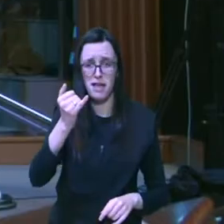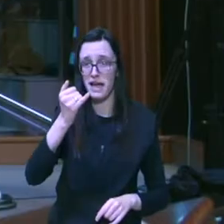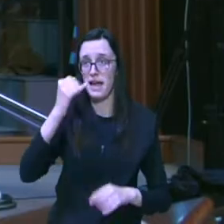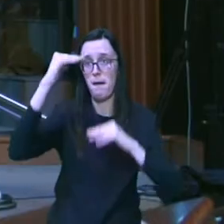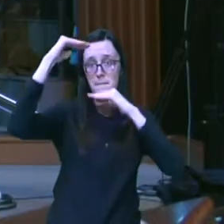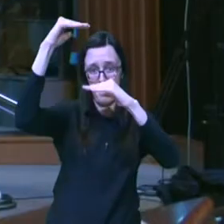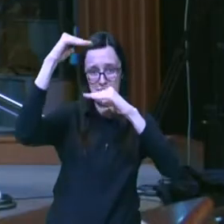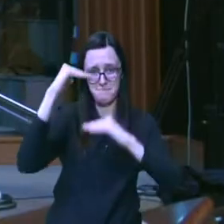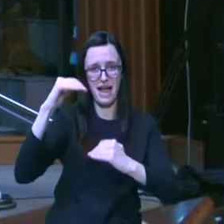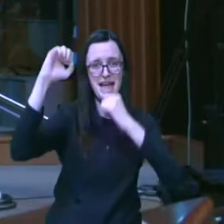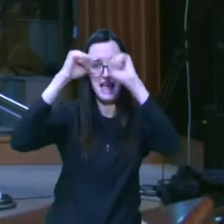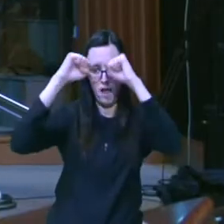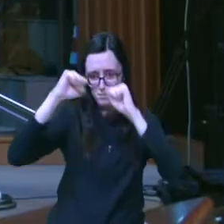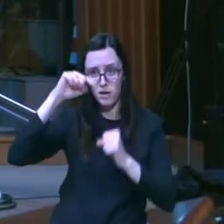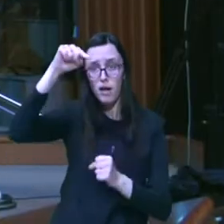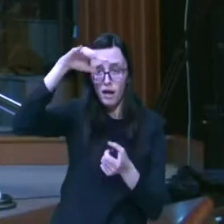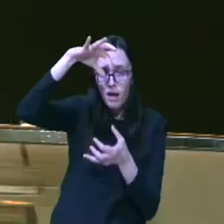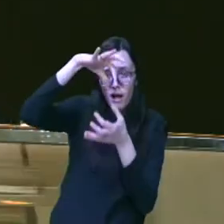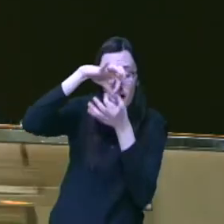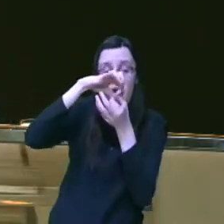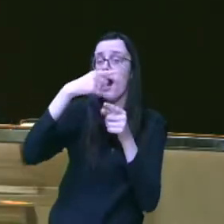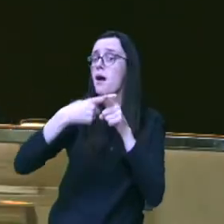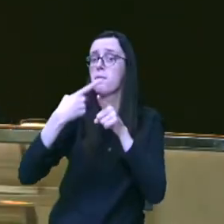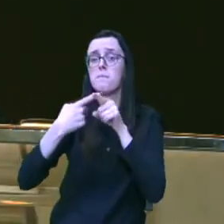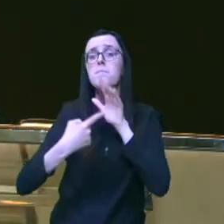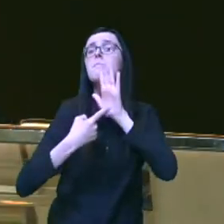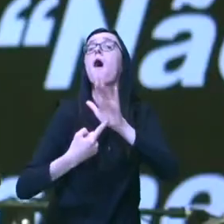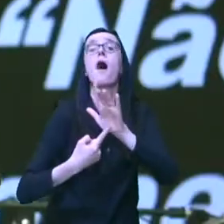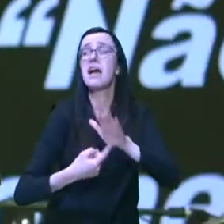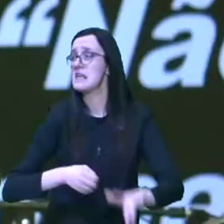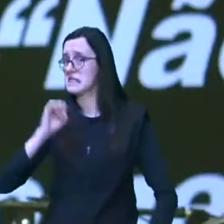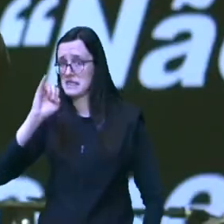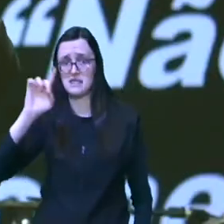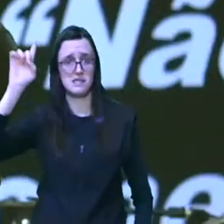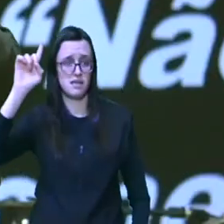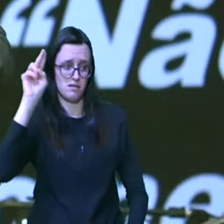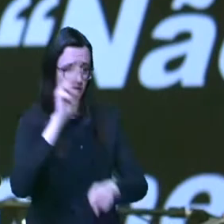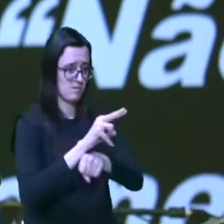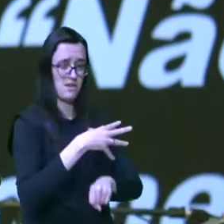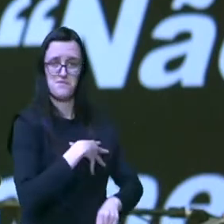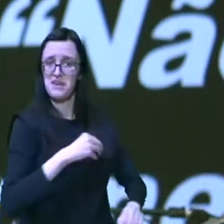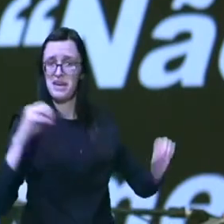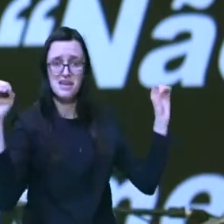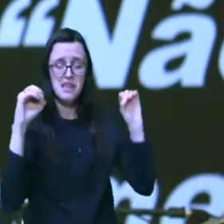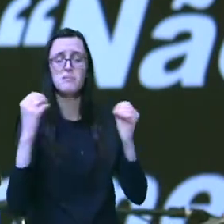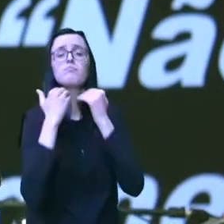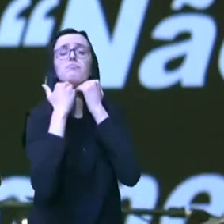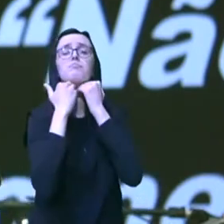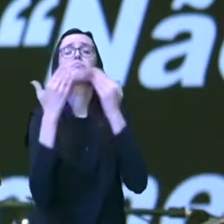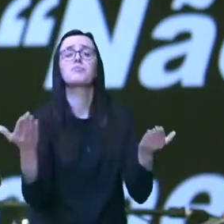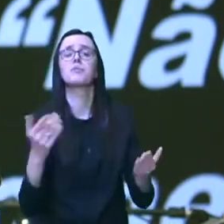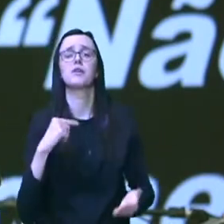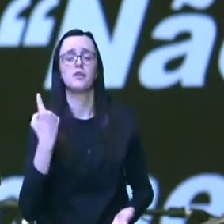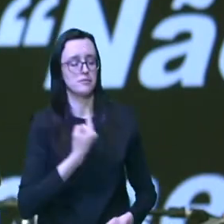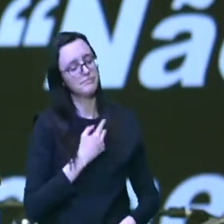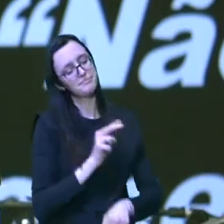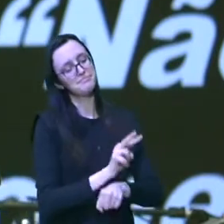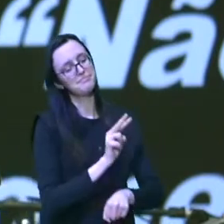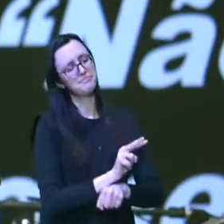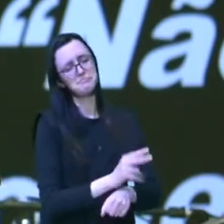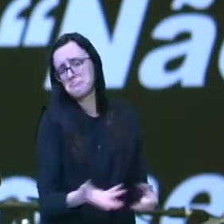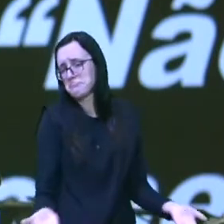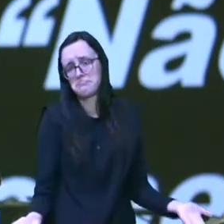porque continua dizendo que o seu Senhor não cuidar dos nossos filhos em vão nós estaremos